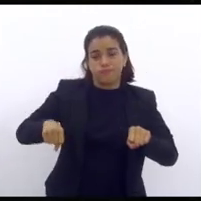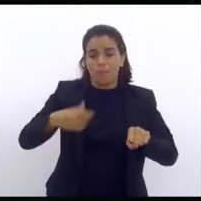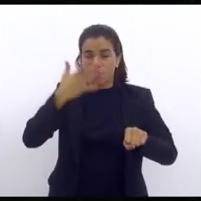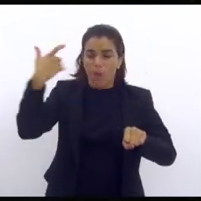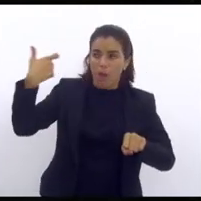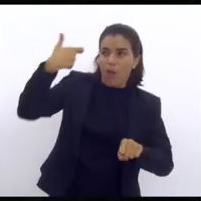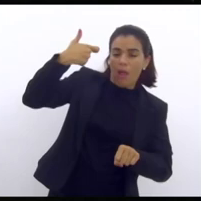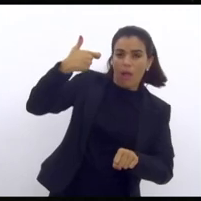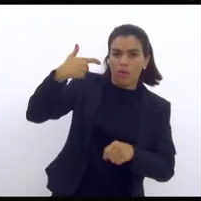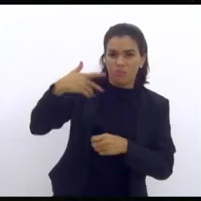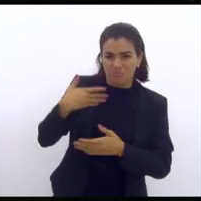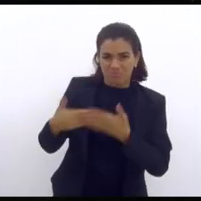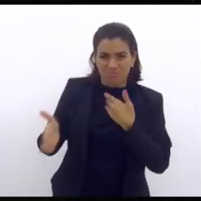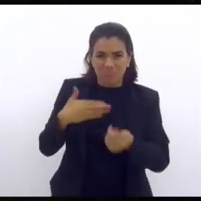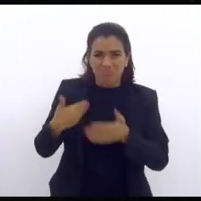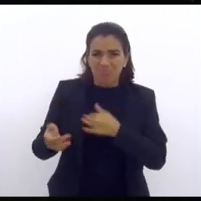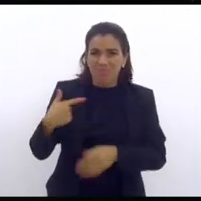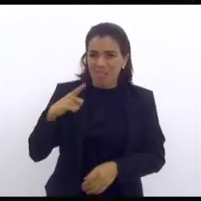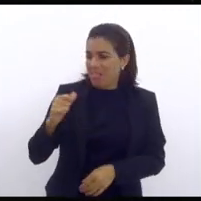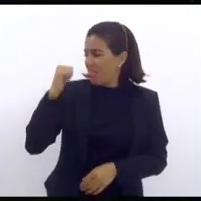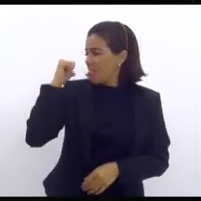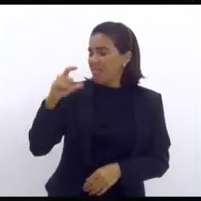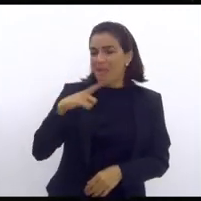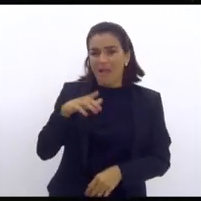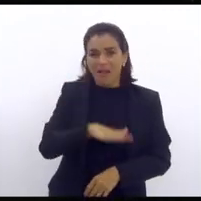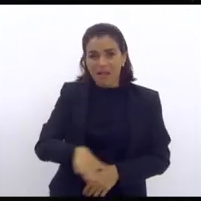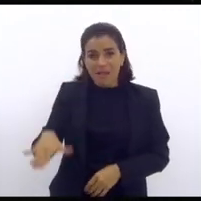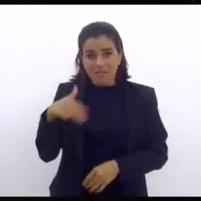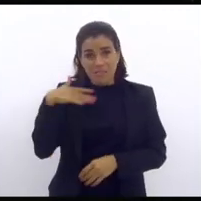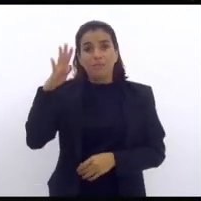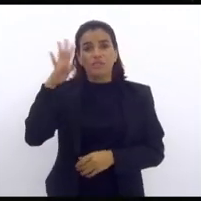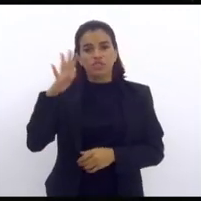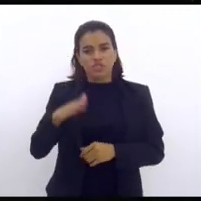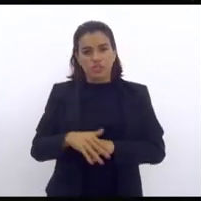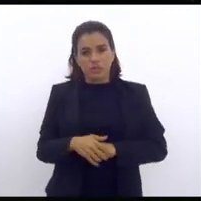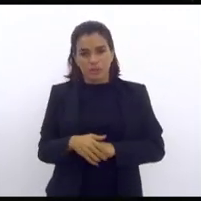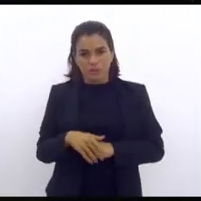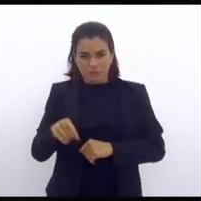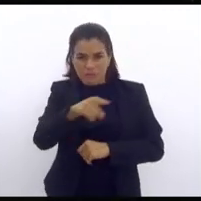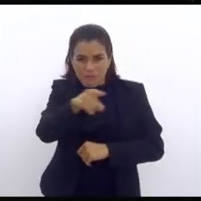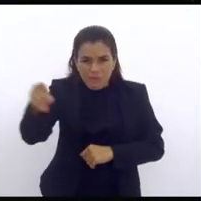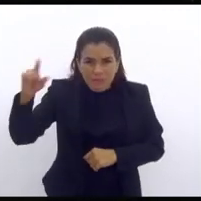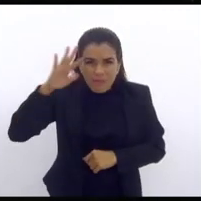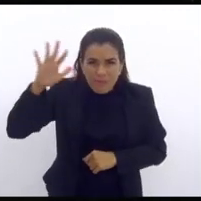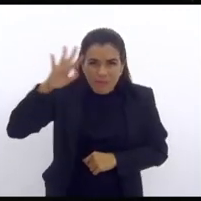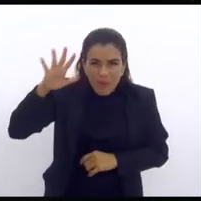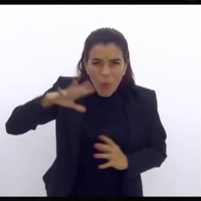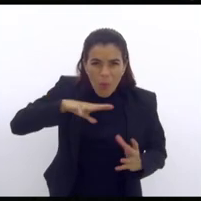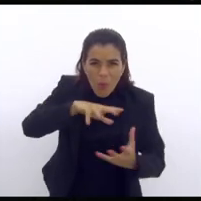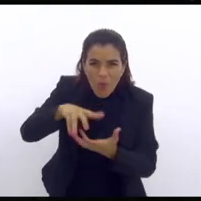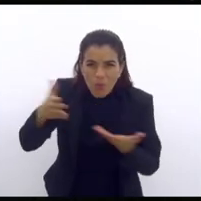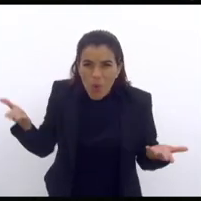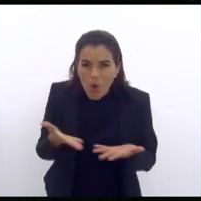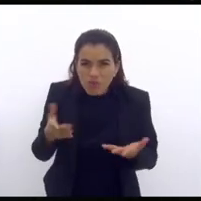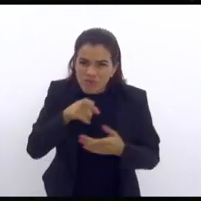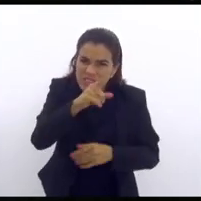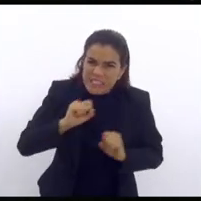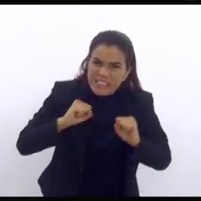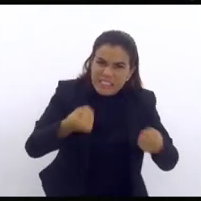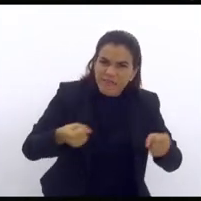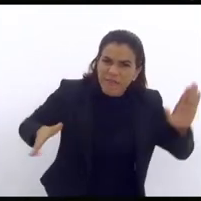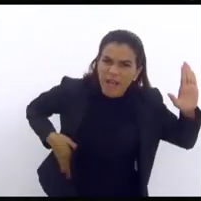não quis nem saber se tinha uma criança ou não, imagina o cara reage, ele leva a criança, vocês tem ideia do mundo que a gente está vivendo, vocês estarem defendendo vagabundo?